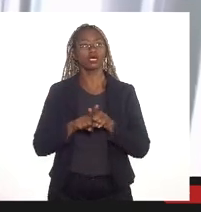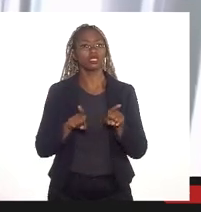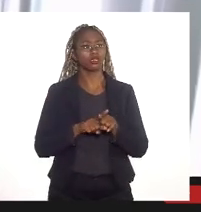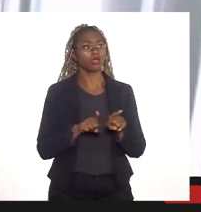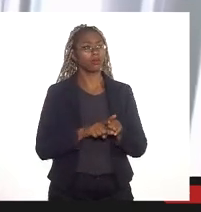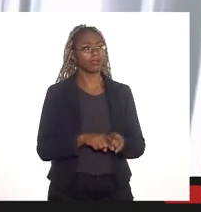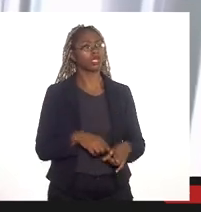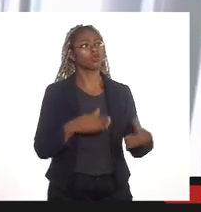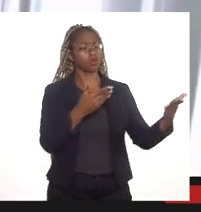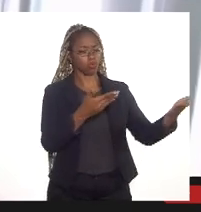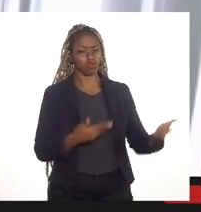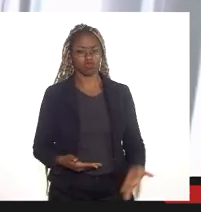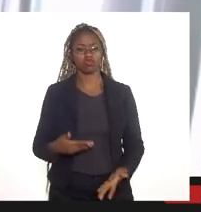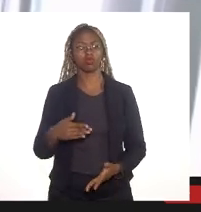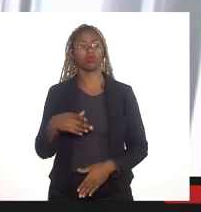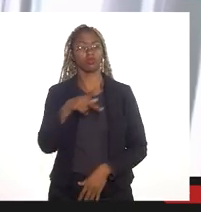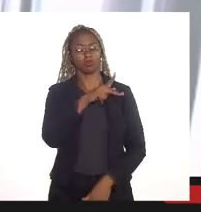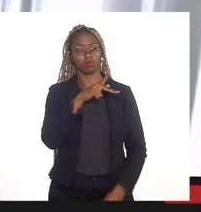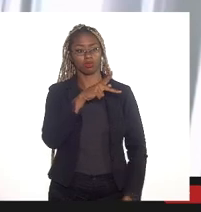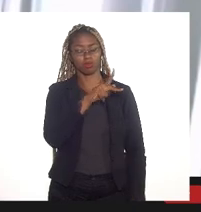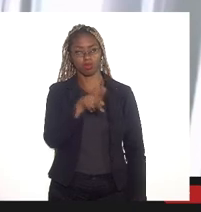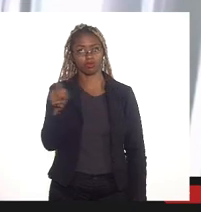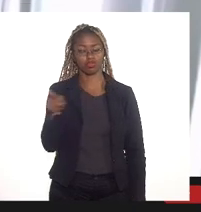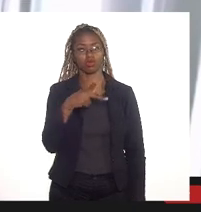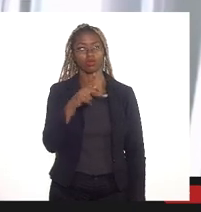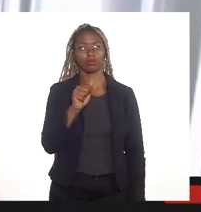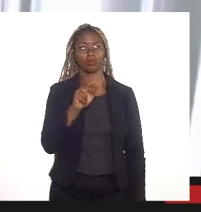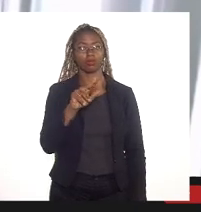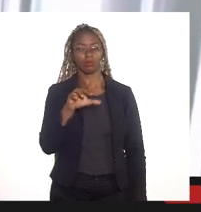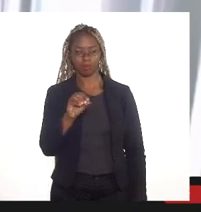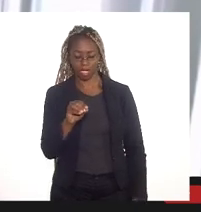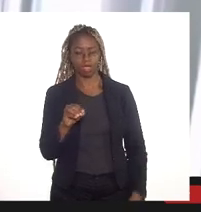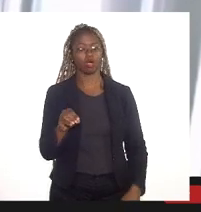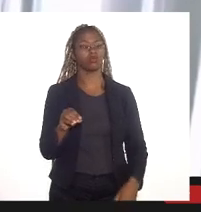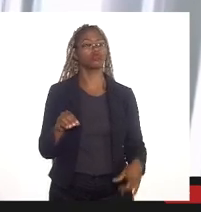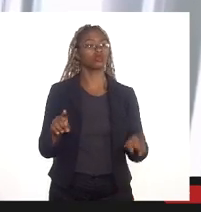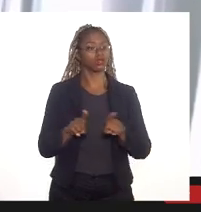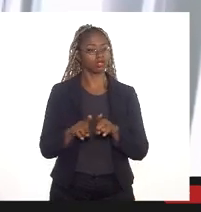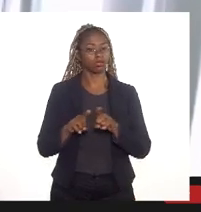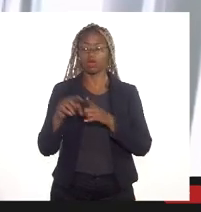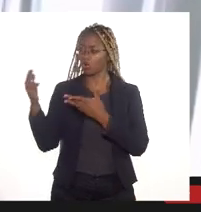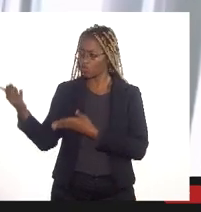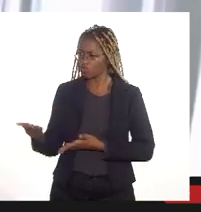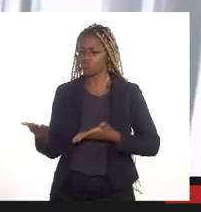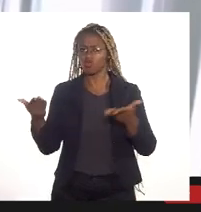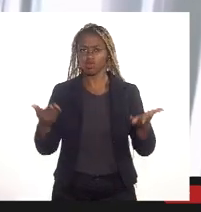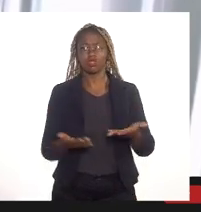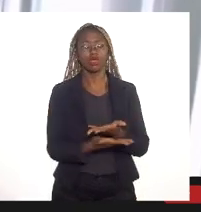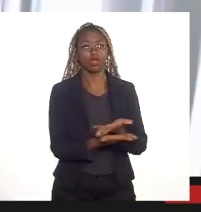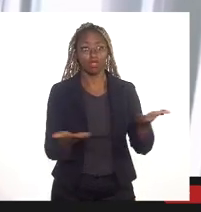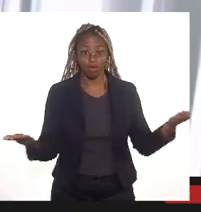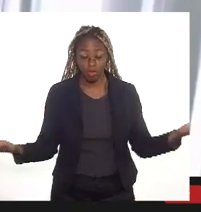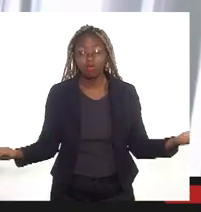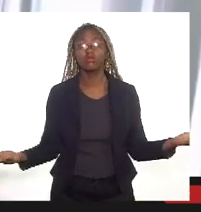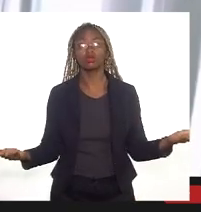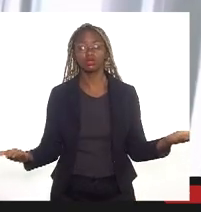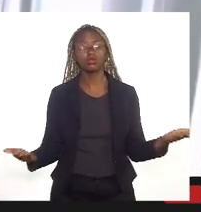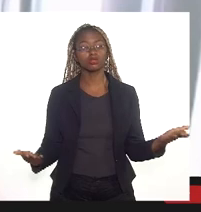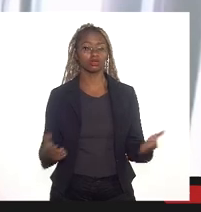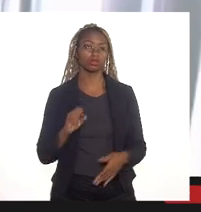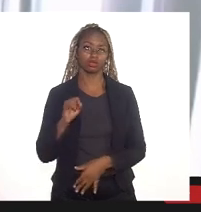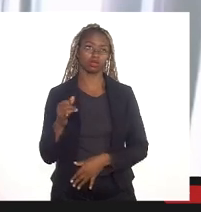convidar o professor Paulo Canedo, será bem-vindo no debate. Então, eu já deixo aqui esse encaminhamento, presidente. Se vossa senhoria